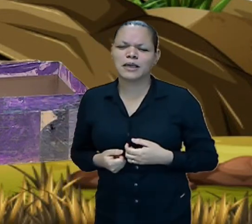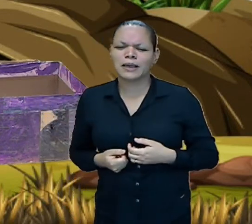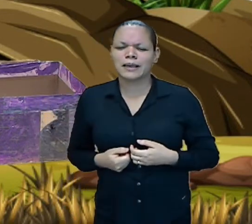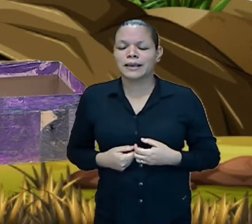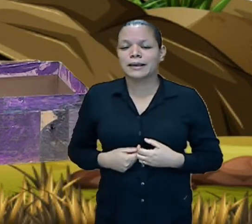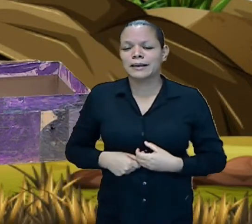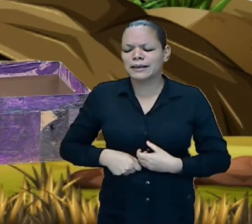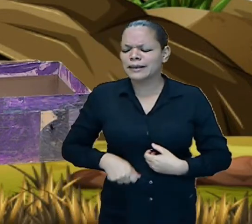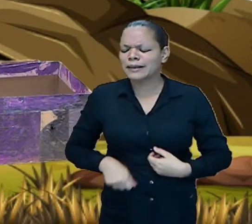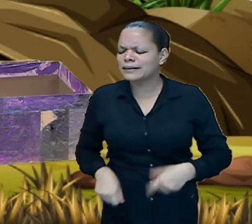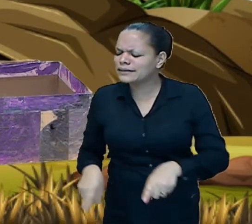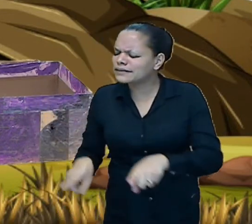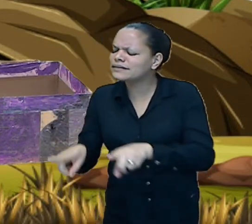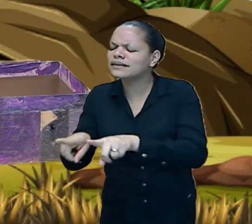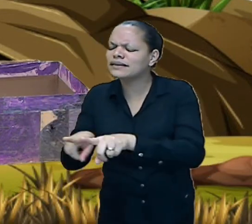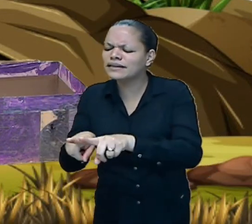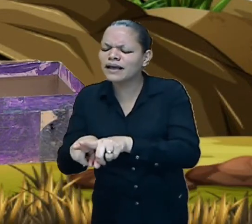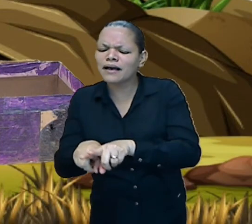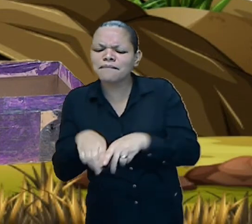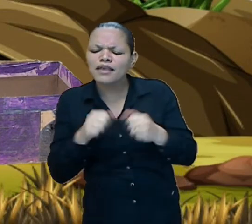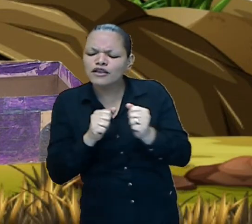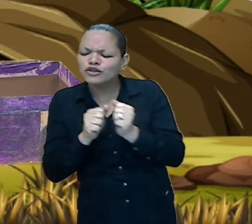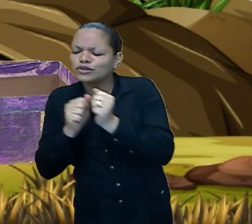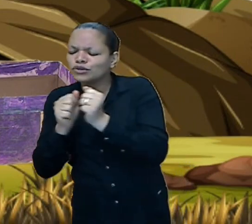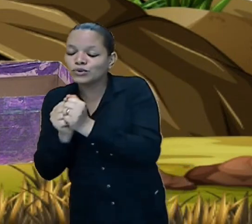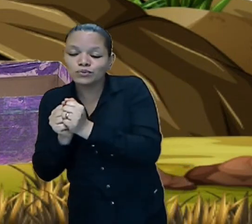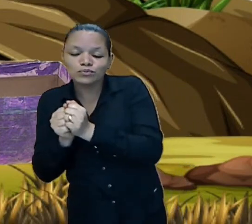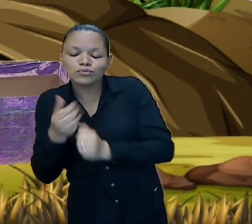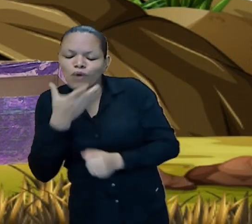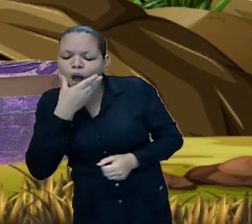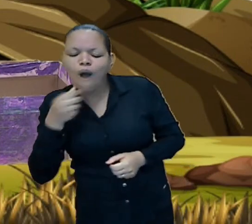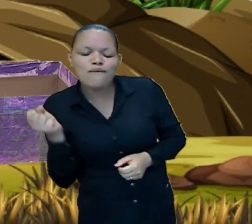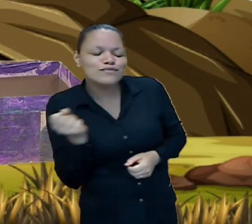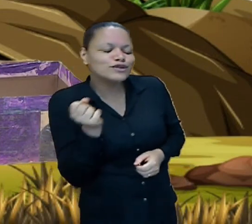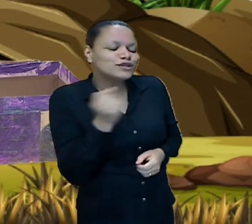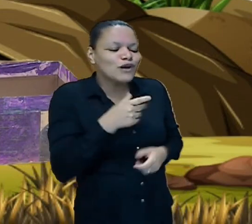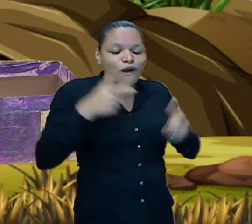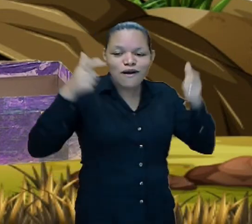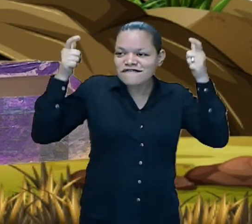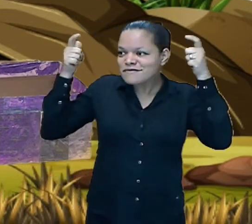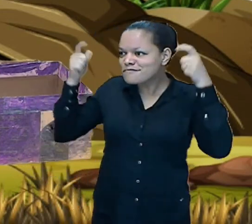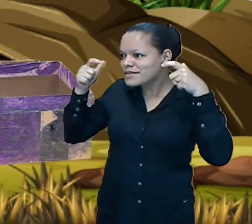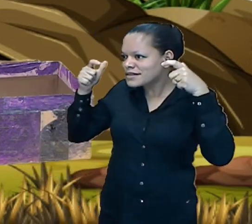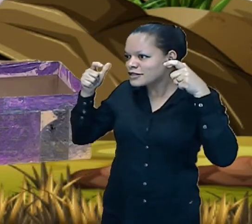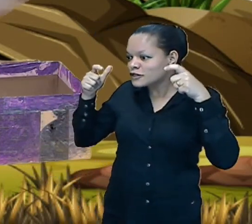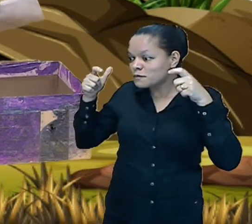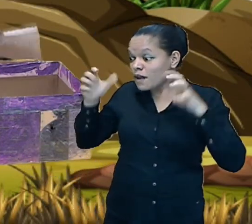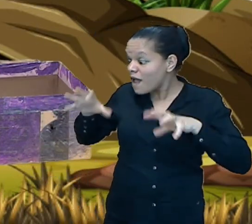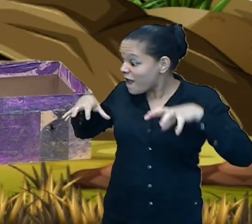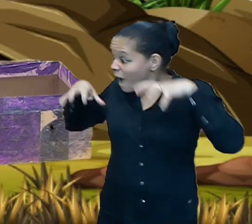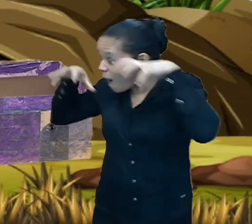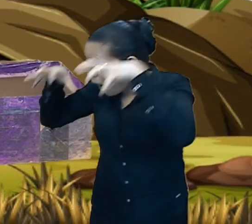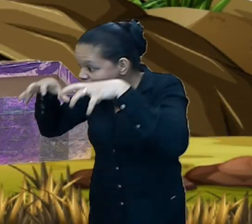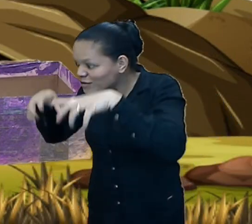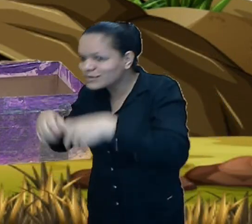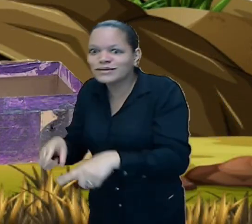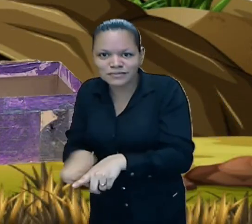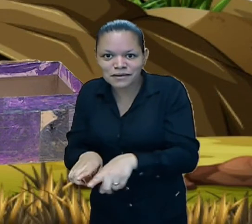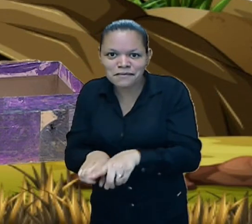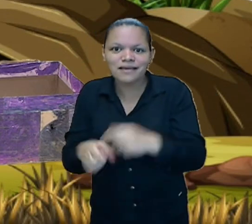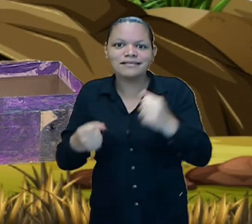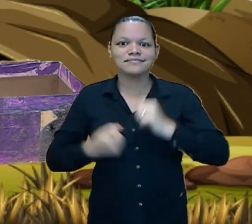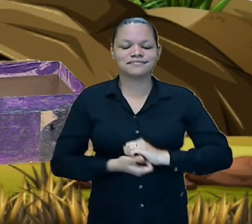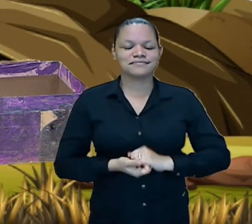alto da montanha montanhosa e foi assim que o monstro